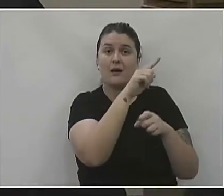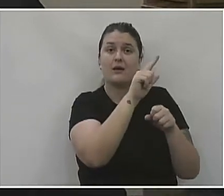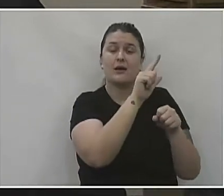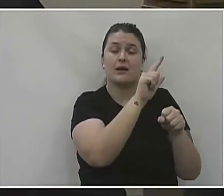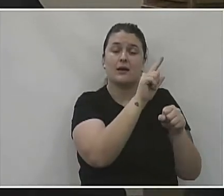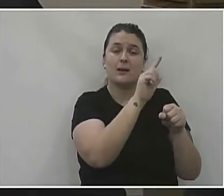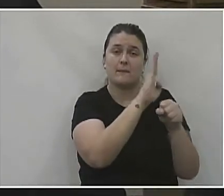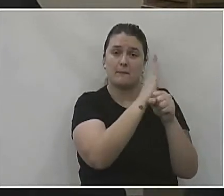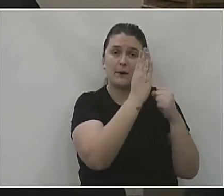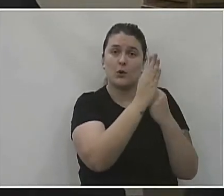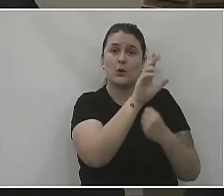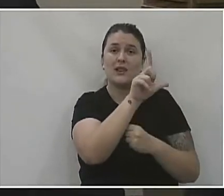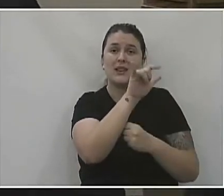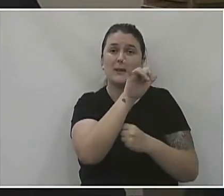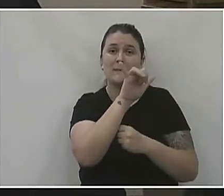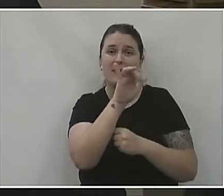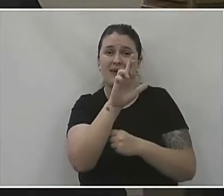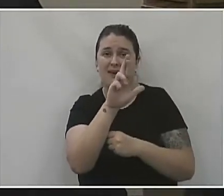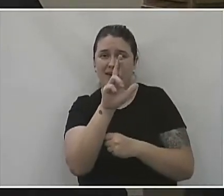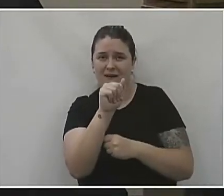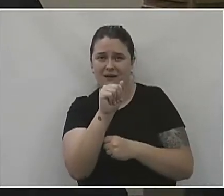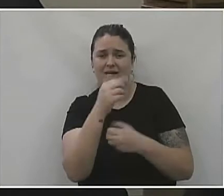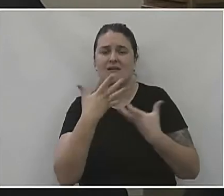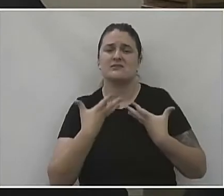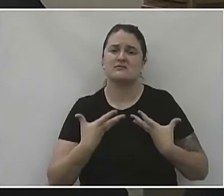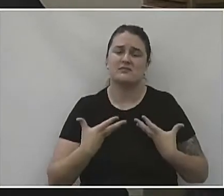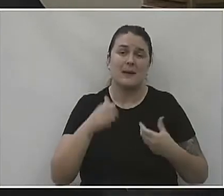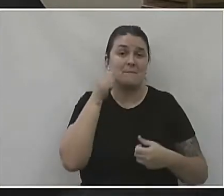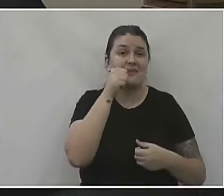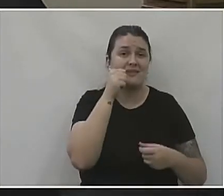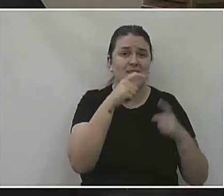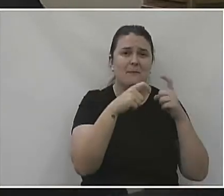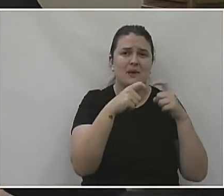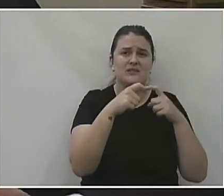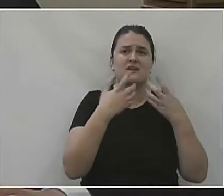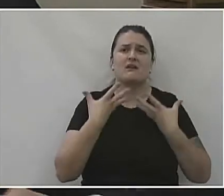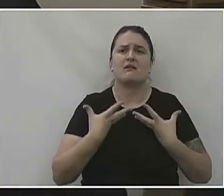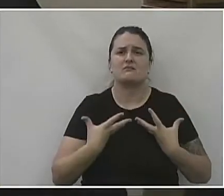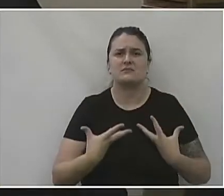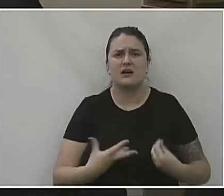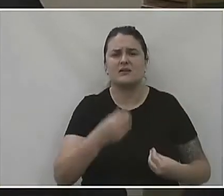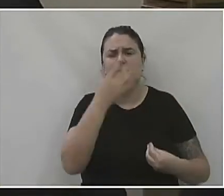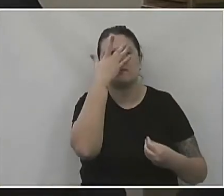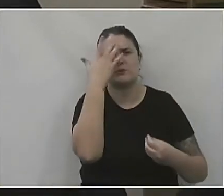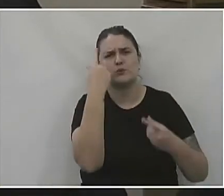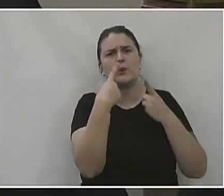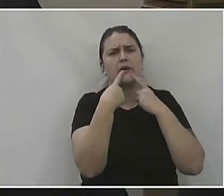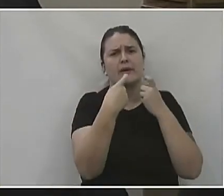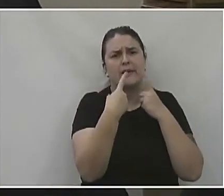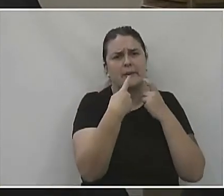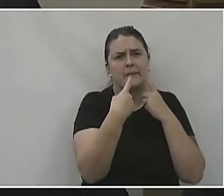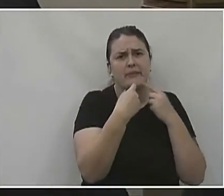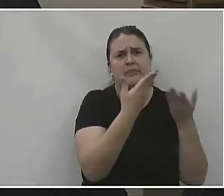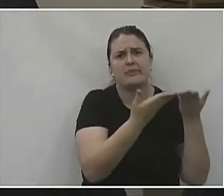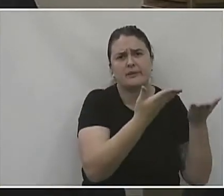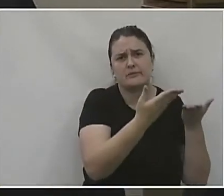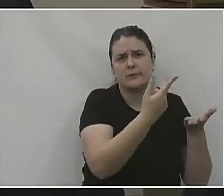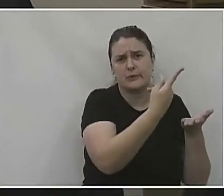anos que ela acabou se cansando, teve muitas pessoas reclamando, né? Do